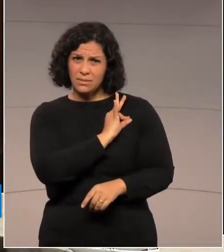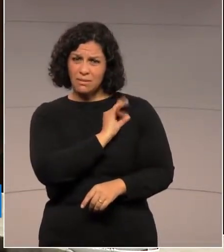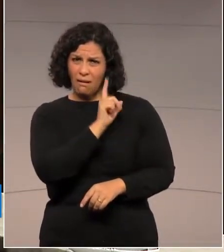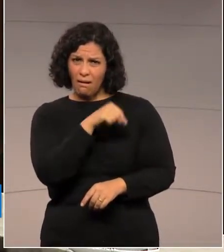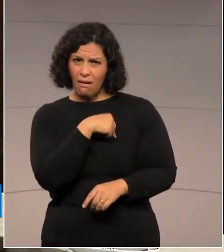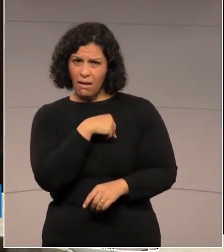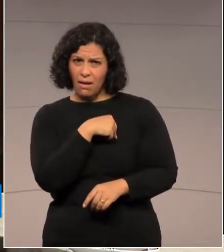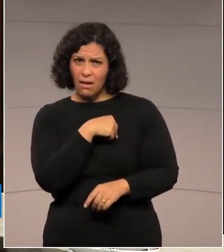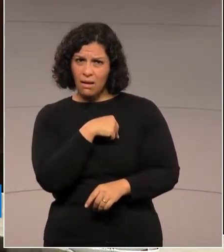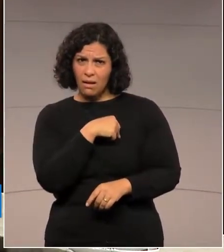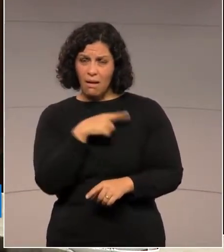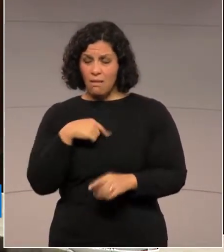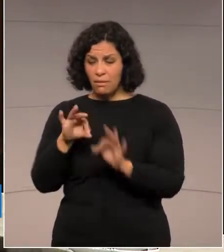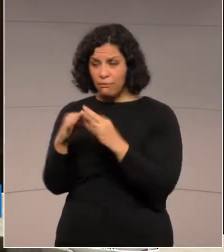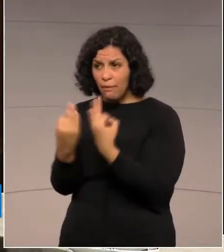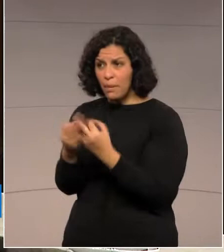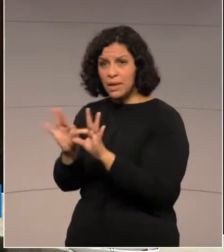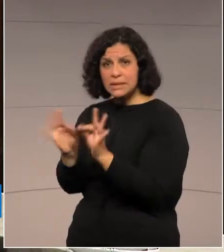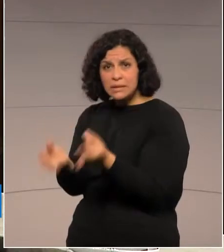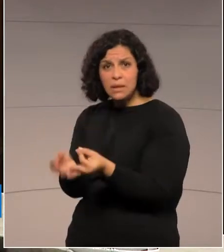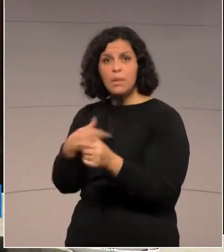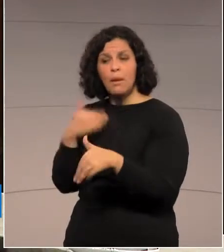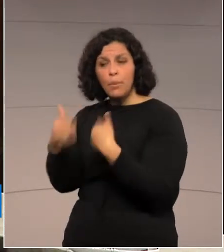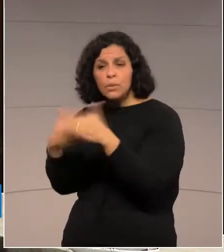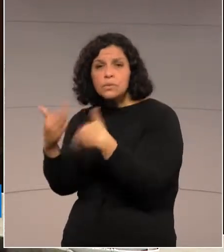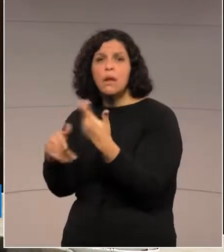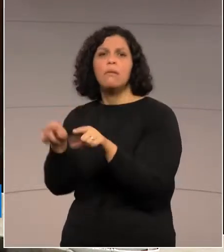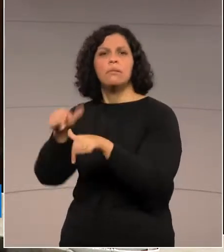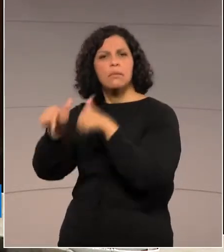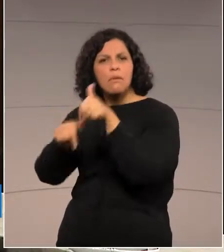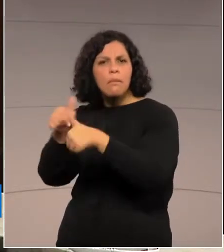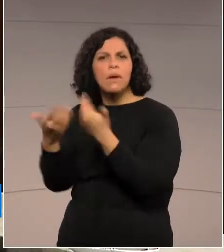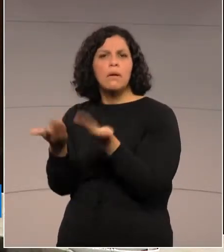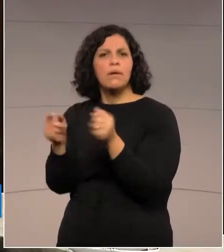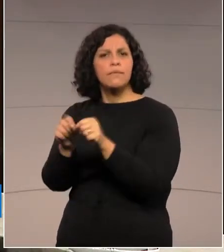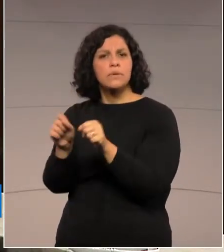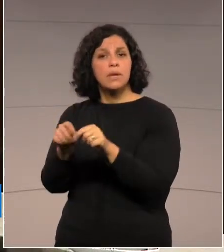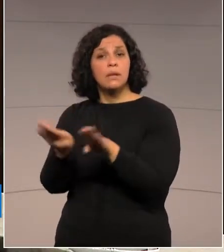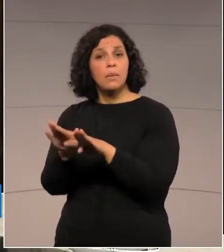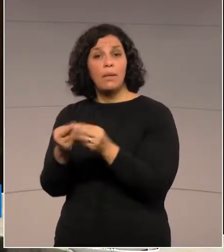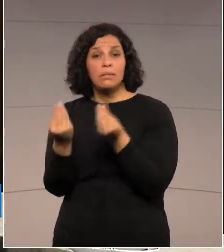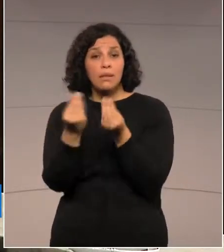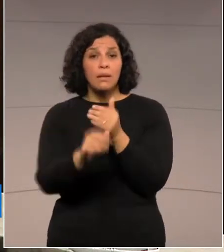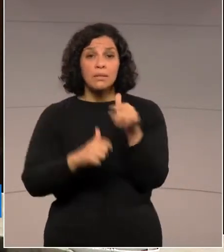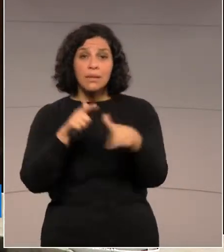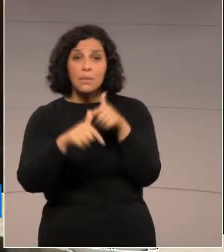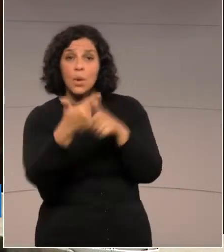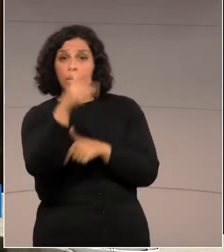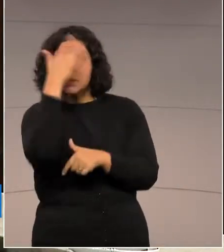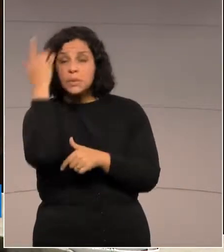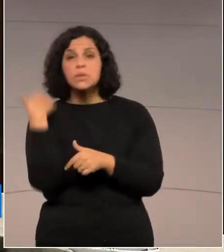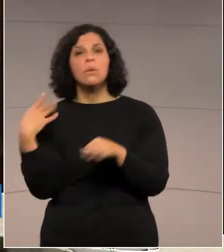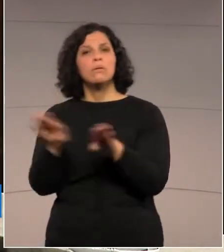uma família de pequenos agricultores que querem produzir gerando emprego, gerando renda.